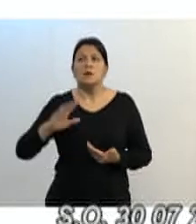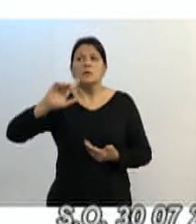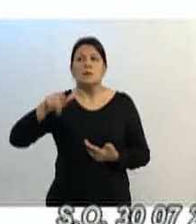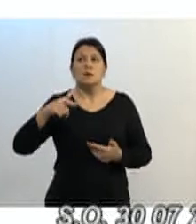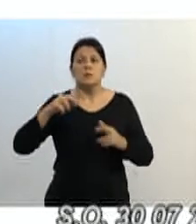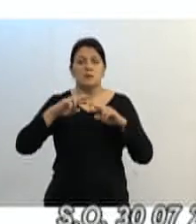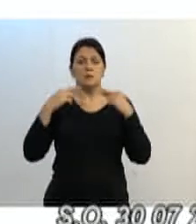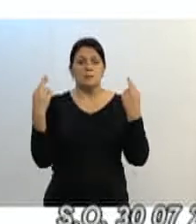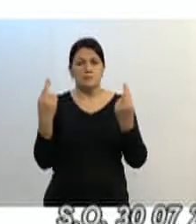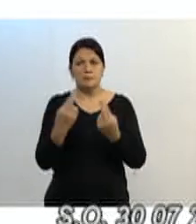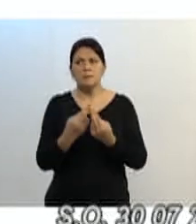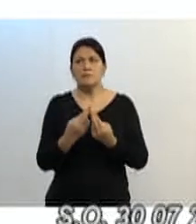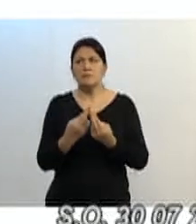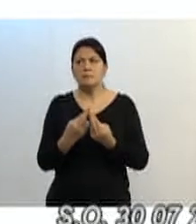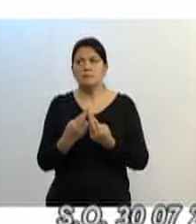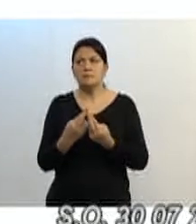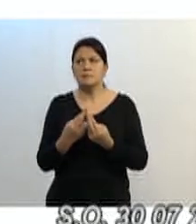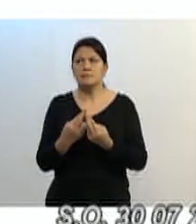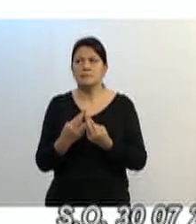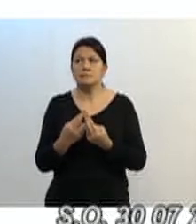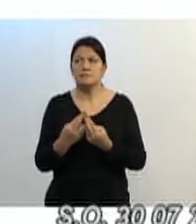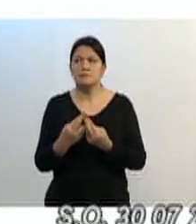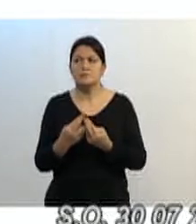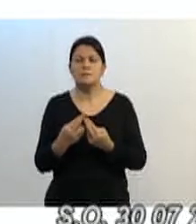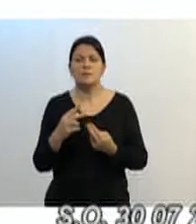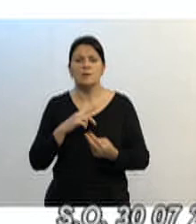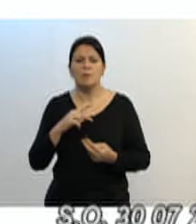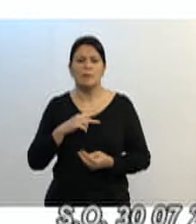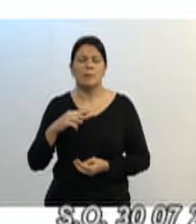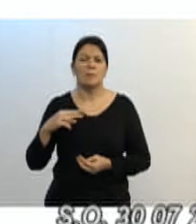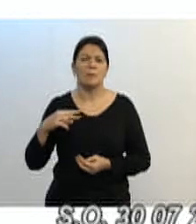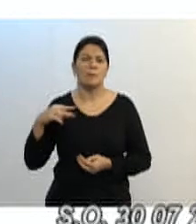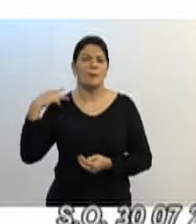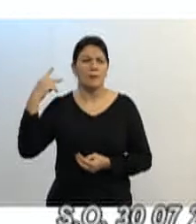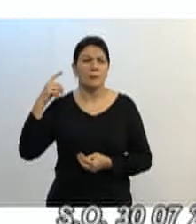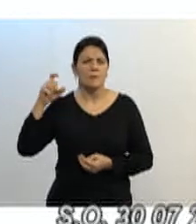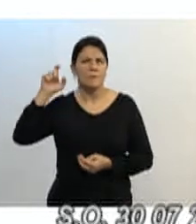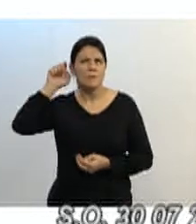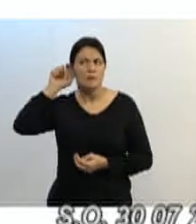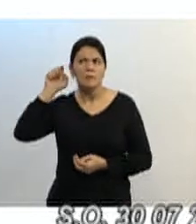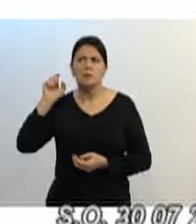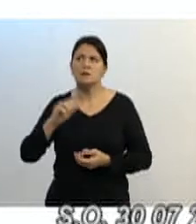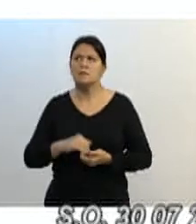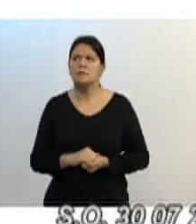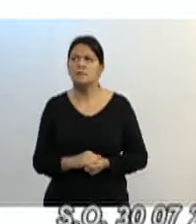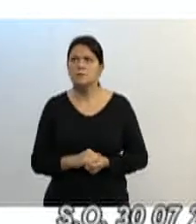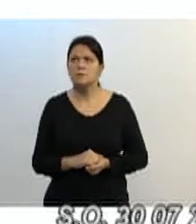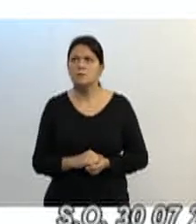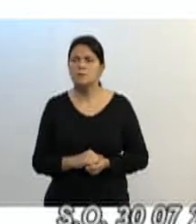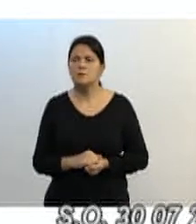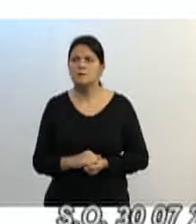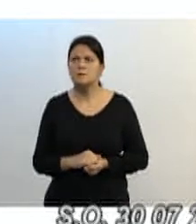de vereador. O vereador ia desmantar uma reunião, mas ligeiro, a arquimanha de sete mandatos.